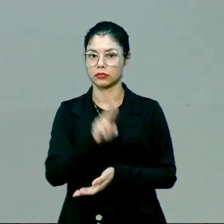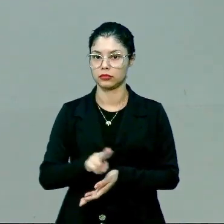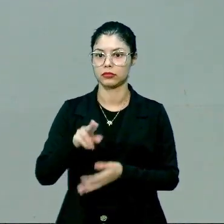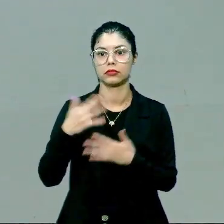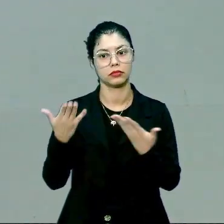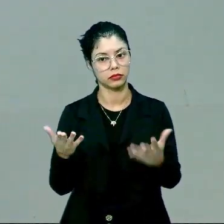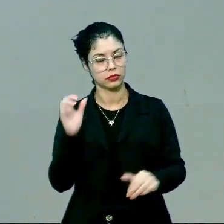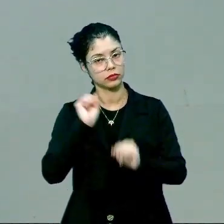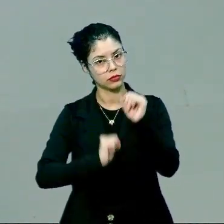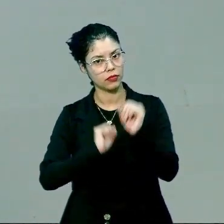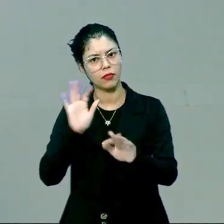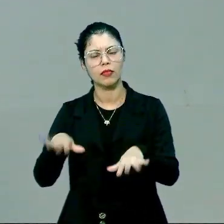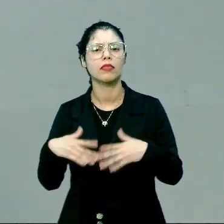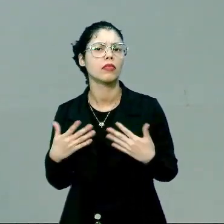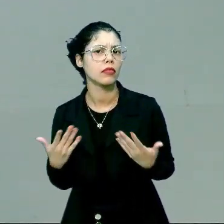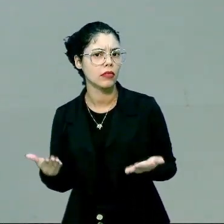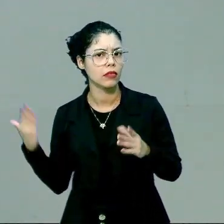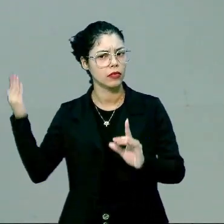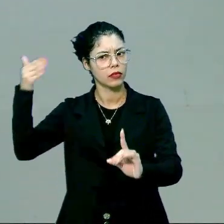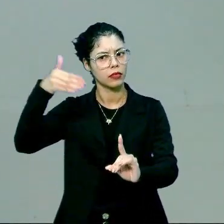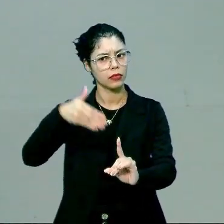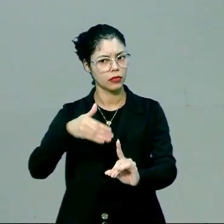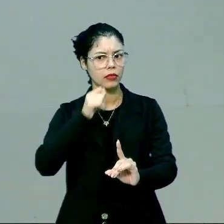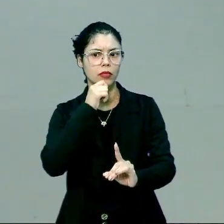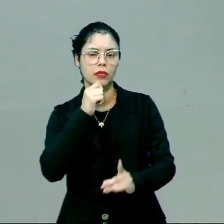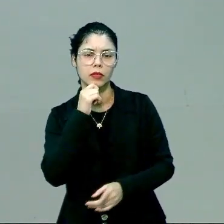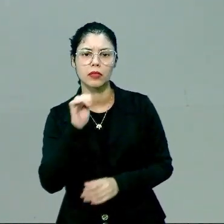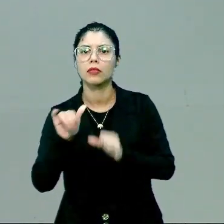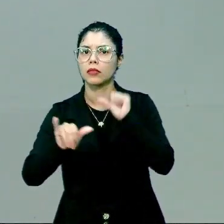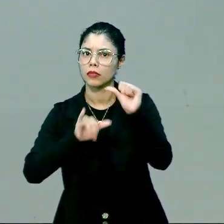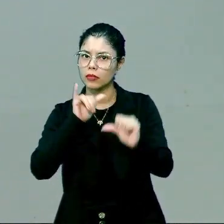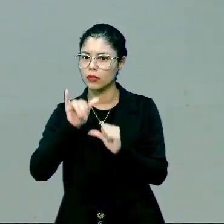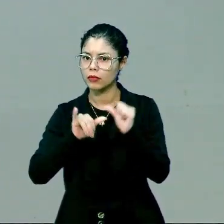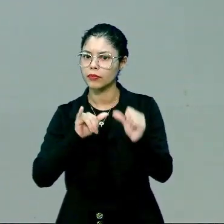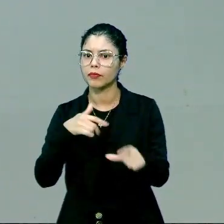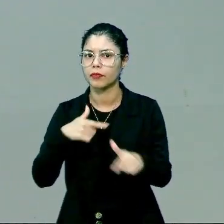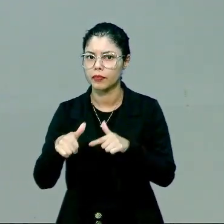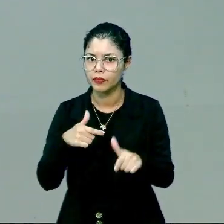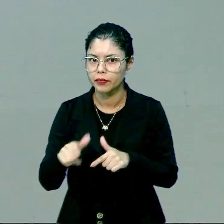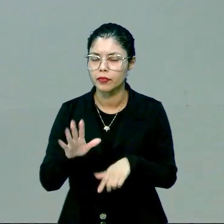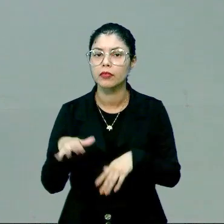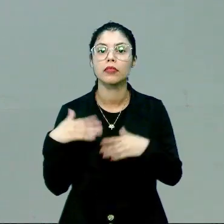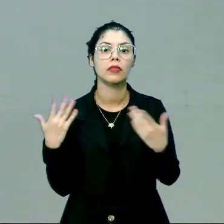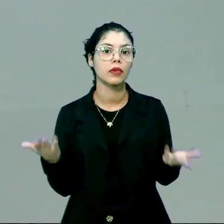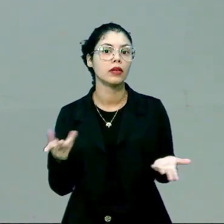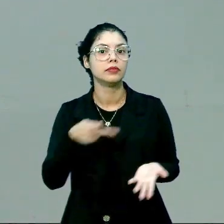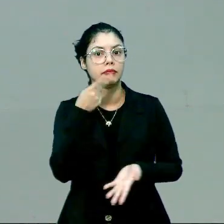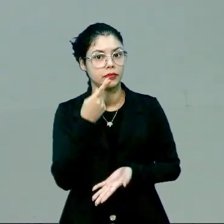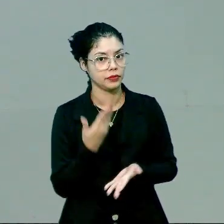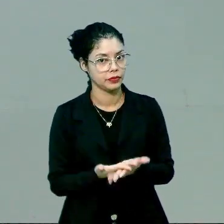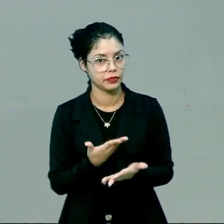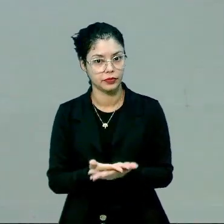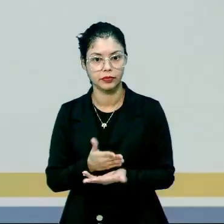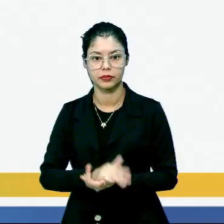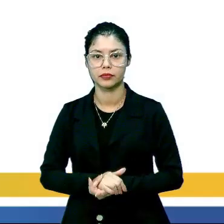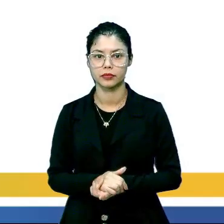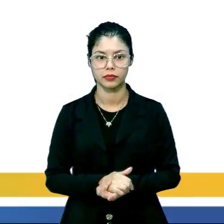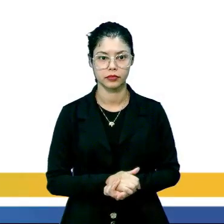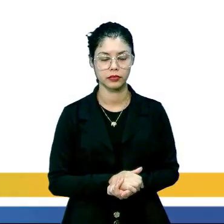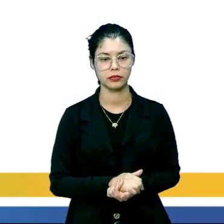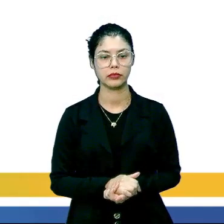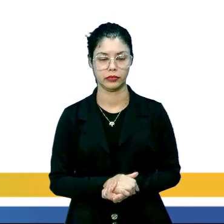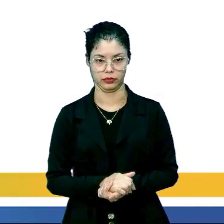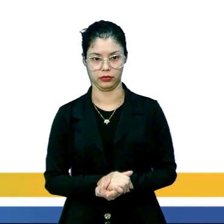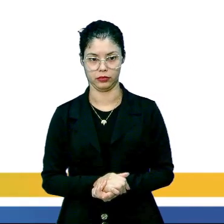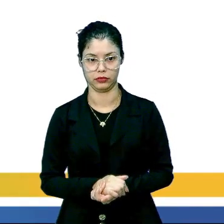nucleares, qual é o princípio da radiação que trabalha com usina nuclear? Isso foi falado na aula. Olha só,